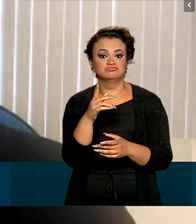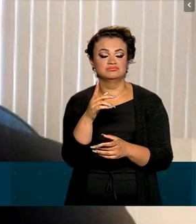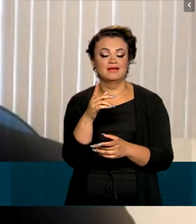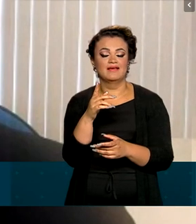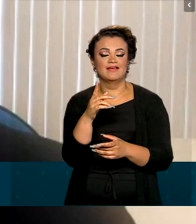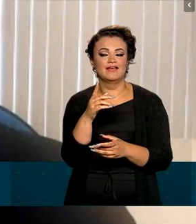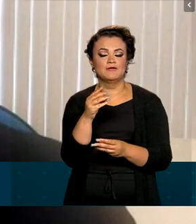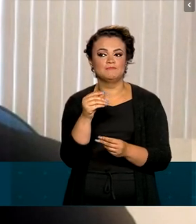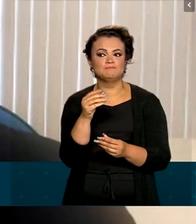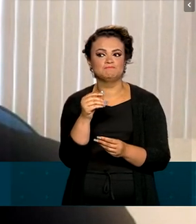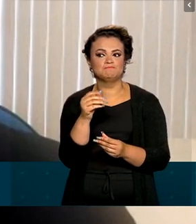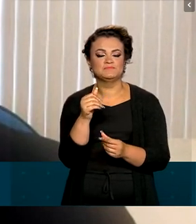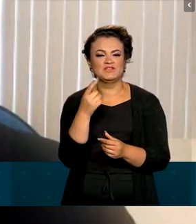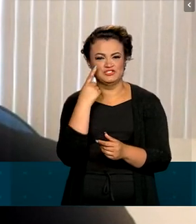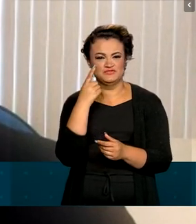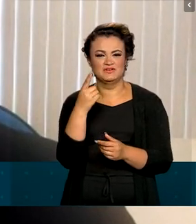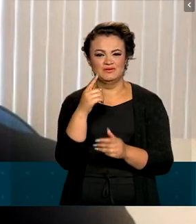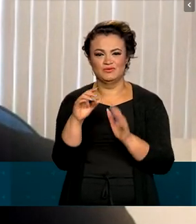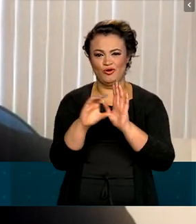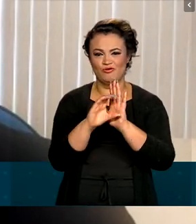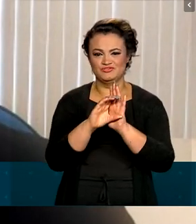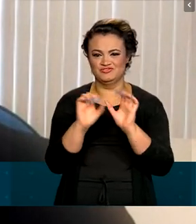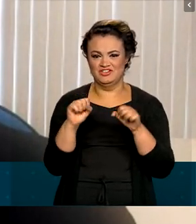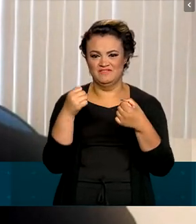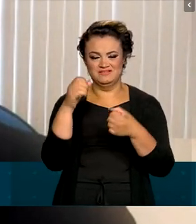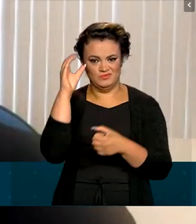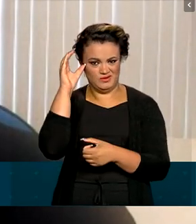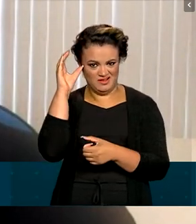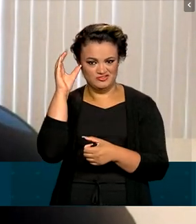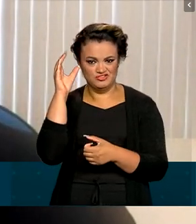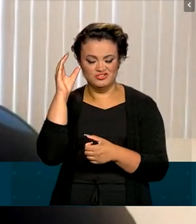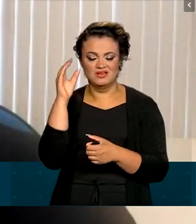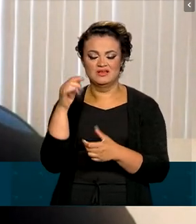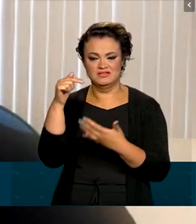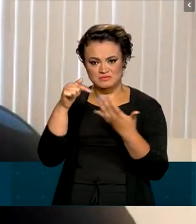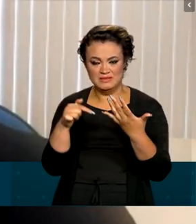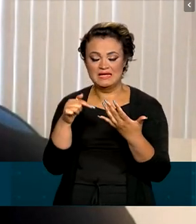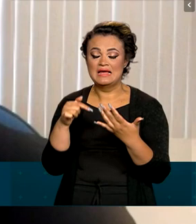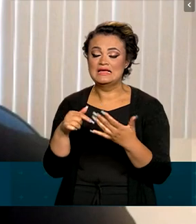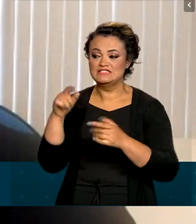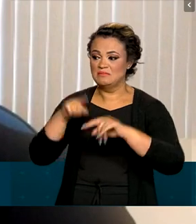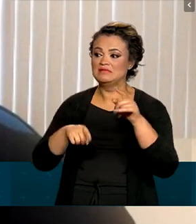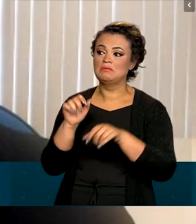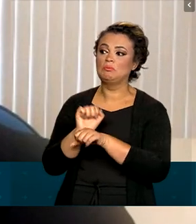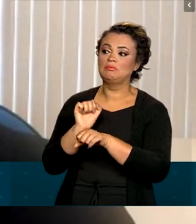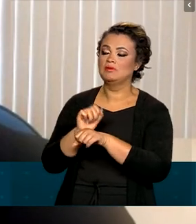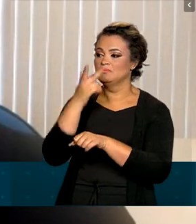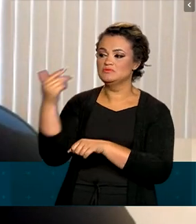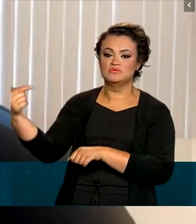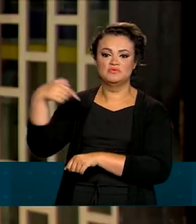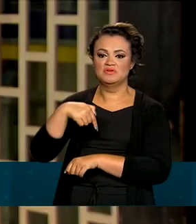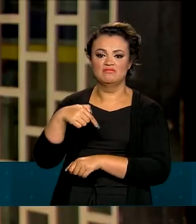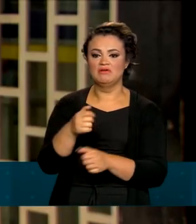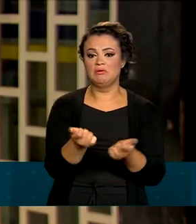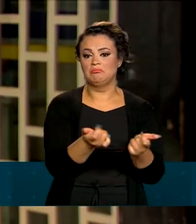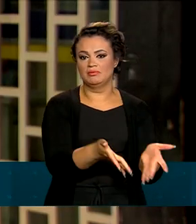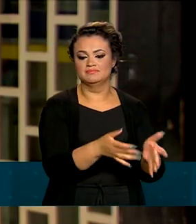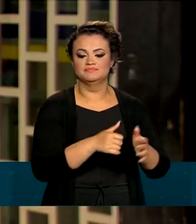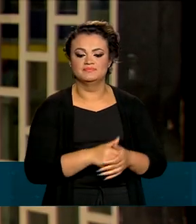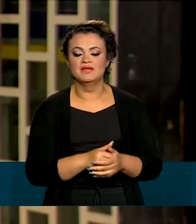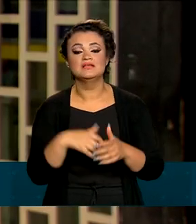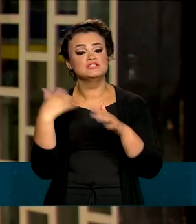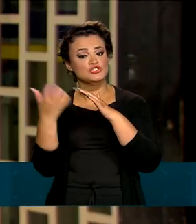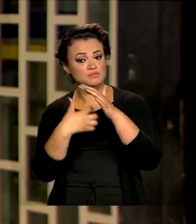no Código de Defesa do Consumidor, esses itens passam a ser classificados como refugio. Pessoas